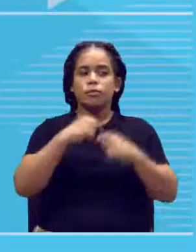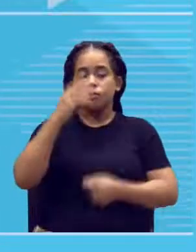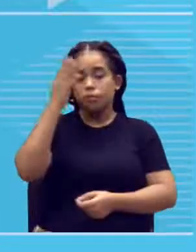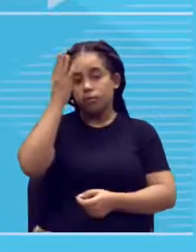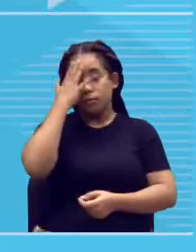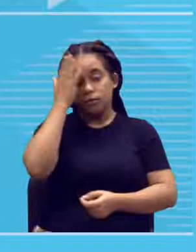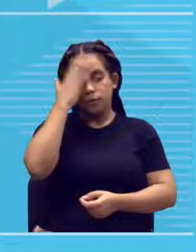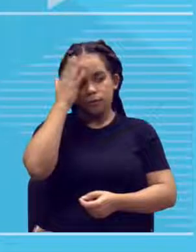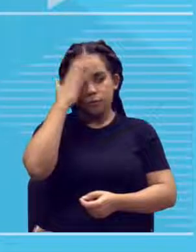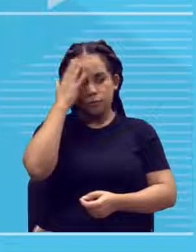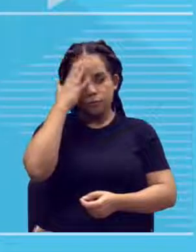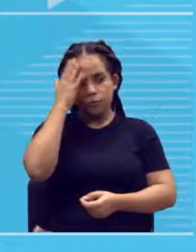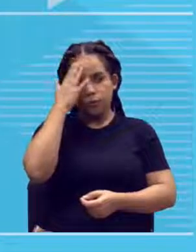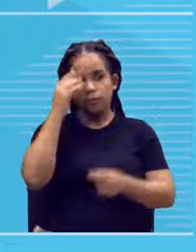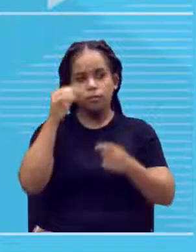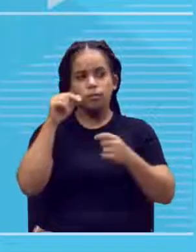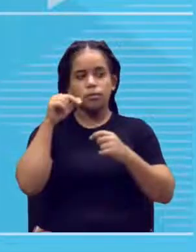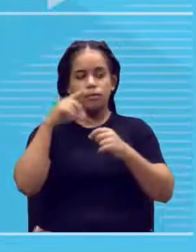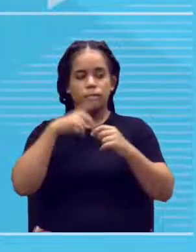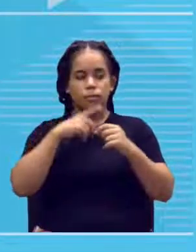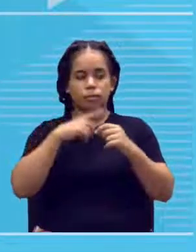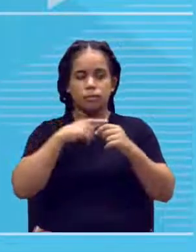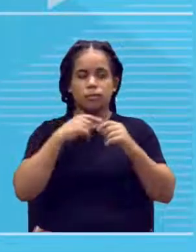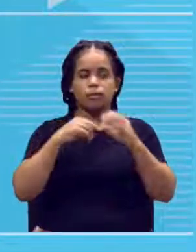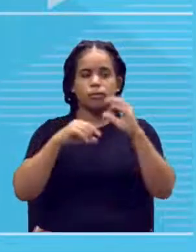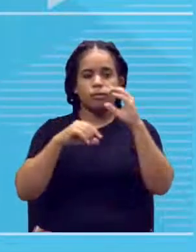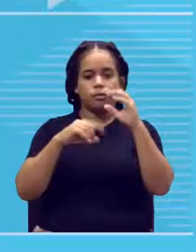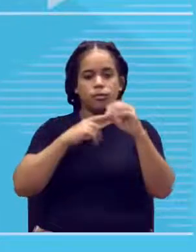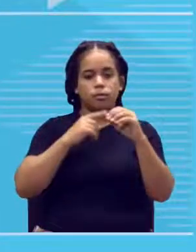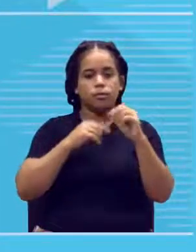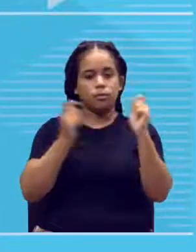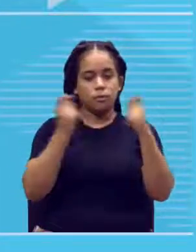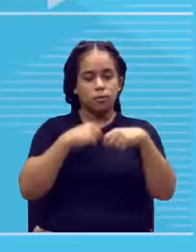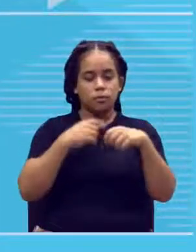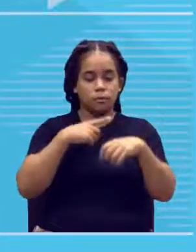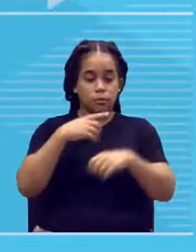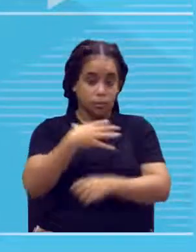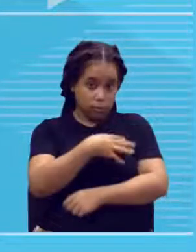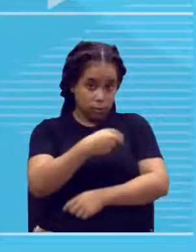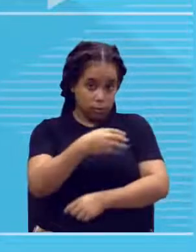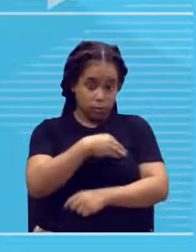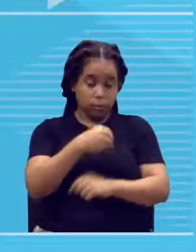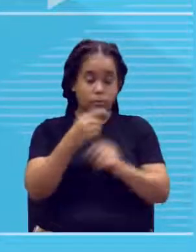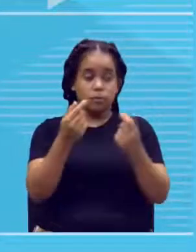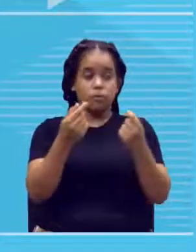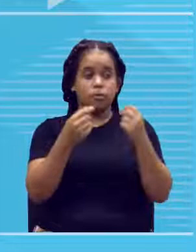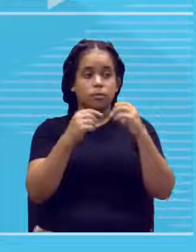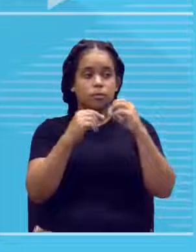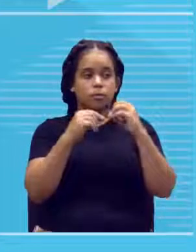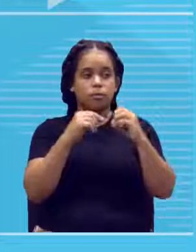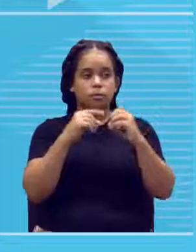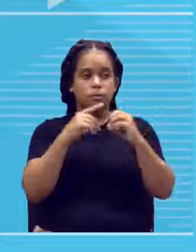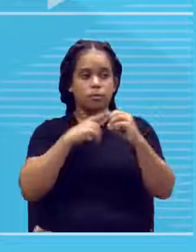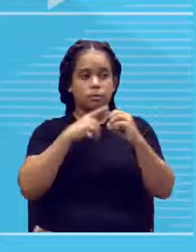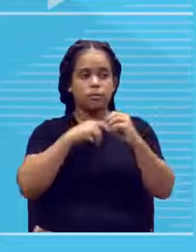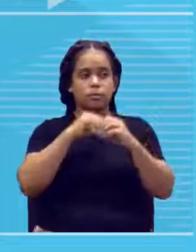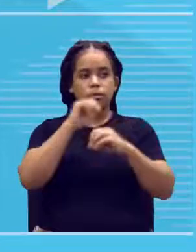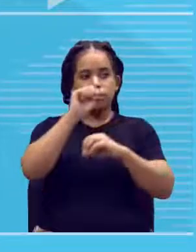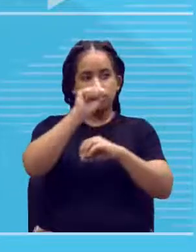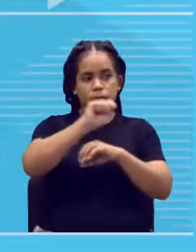indivíduo aqui pode ter um filho com esse rapaz aqui, com esse cara, vou chamar aquele de A,